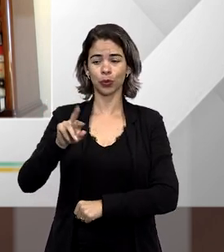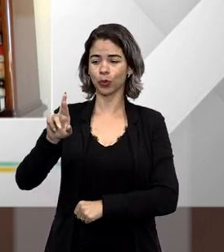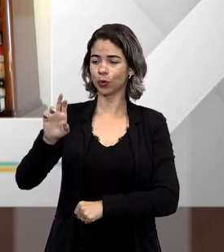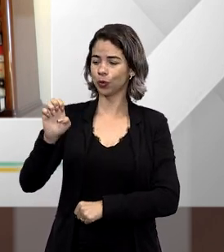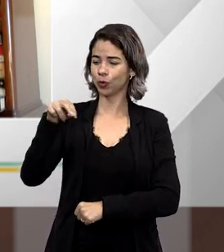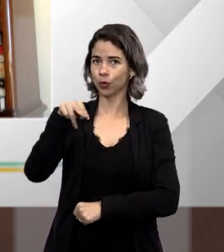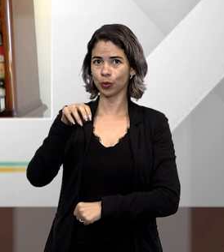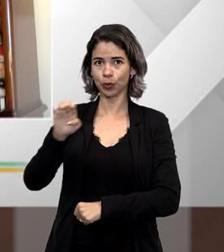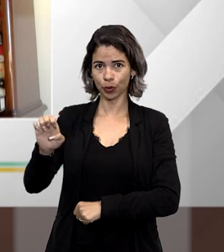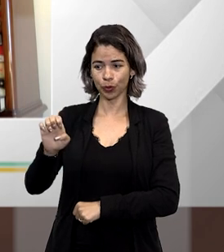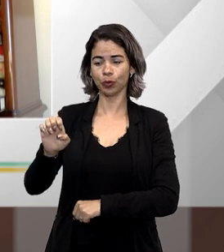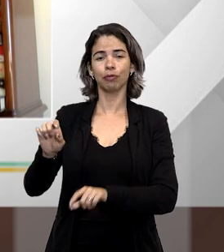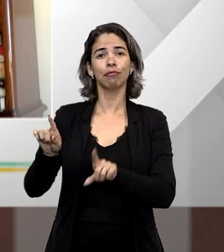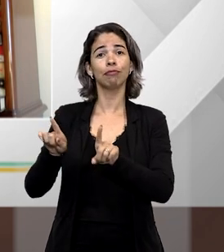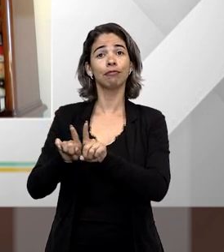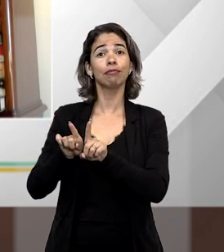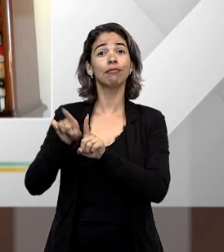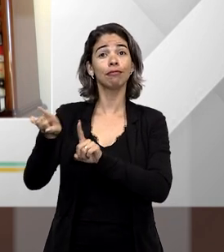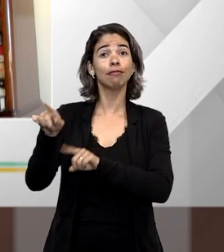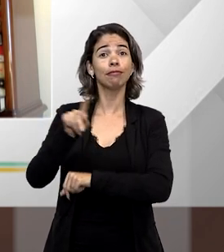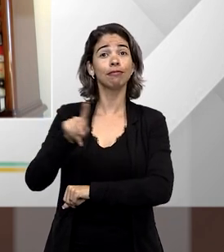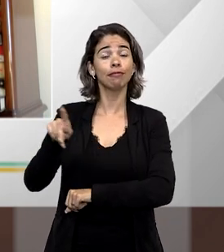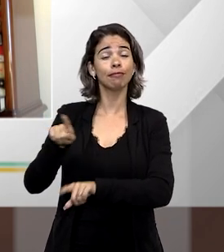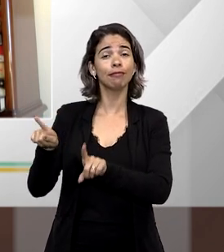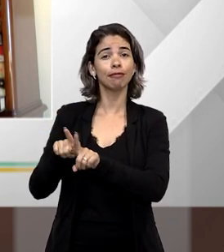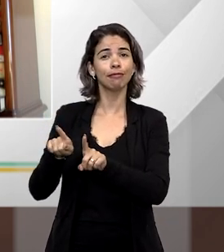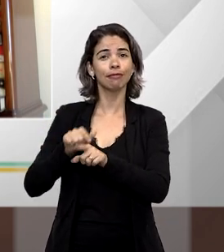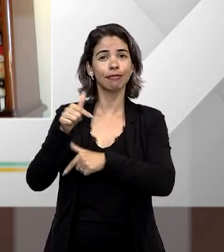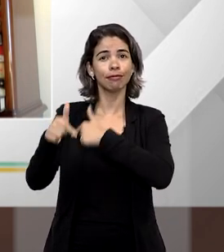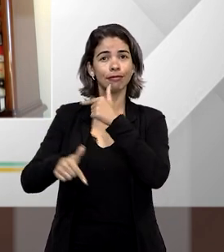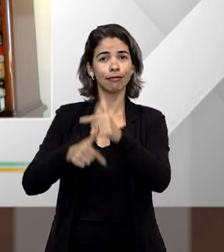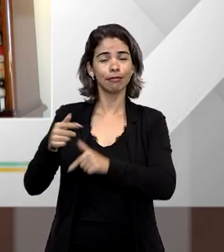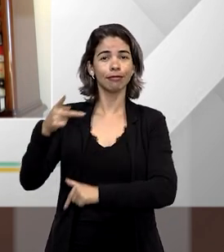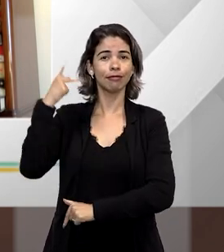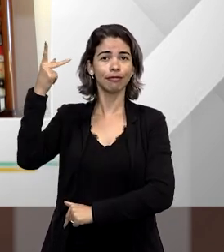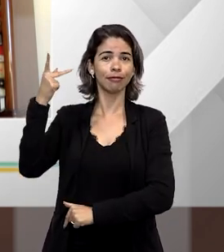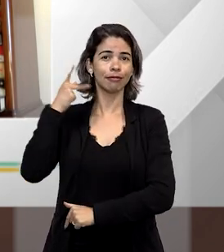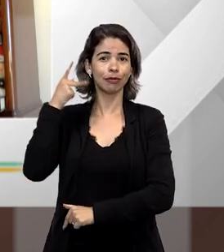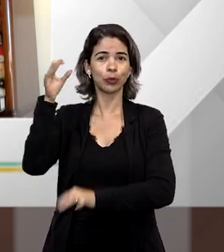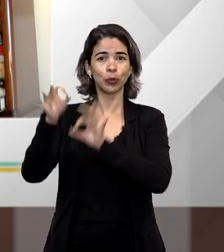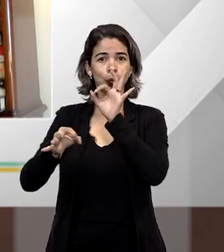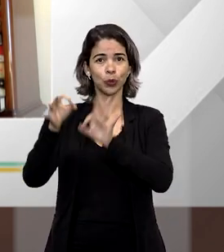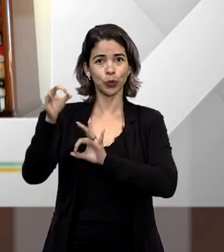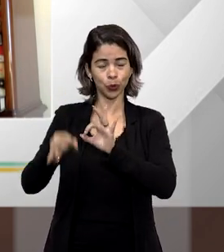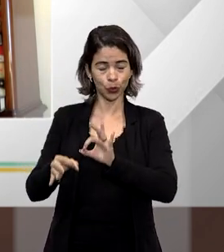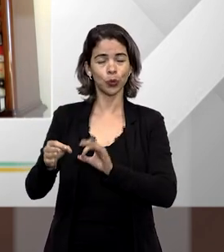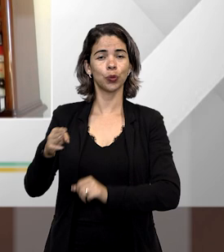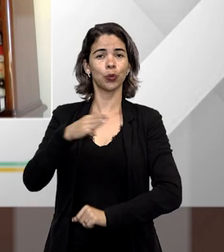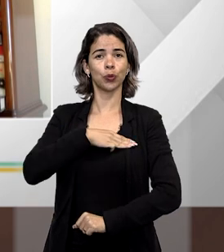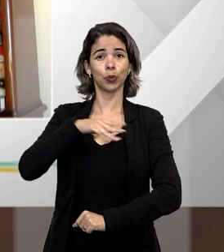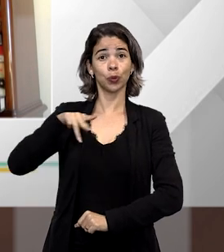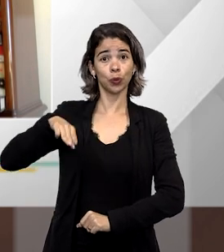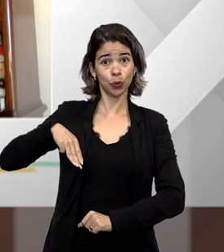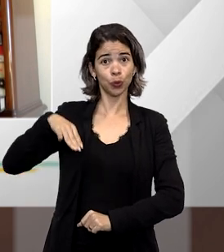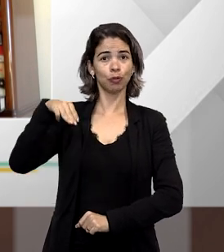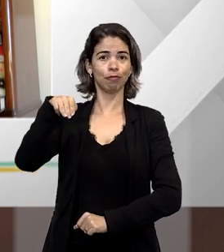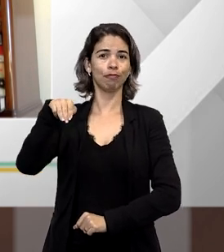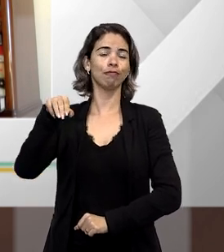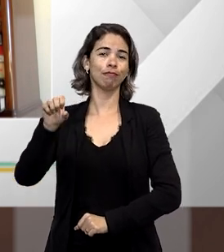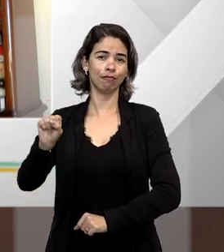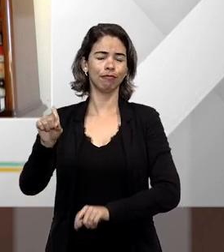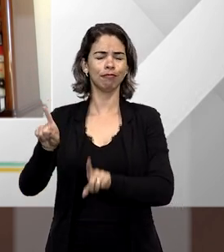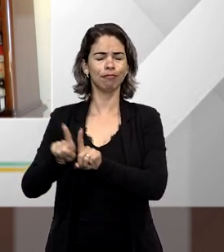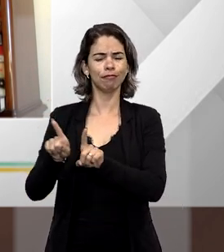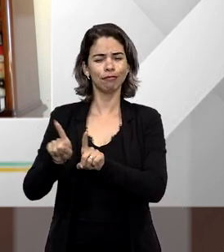Direito René Souza. Além da docência, ele exerce o cargo de promotor de justiça do Ministério Público de Mato Grosso.